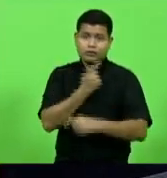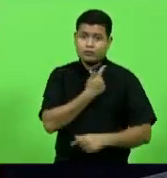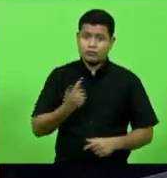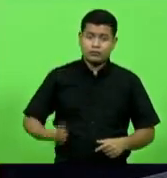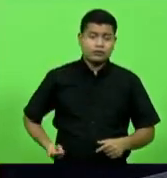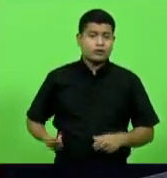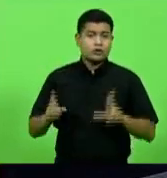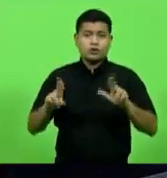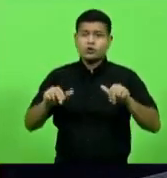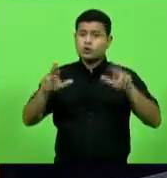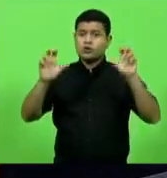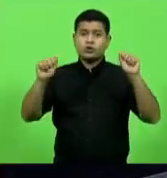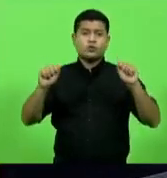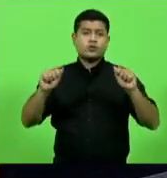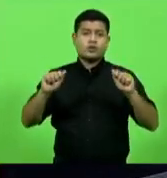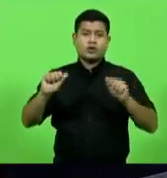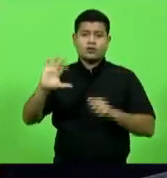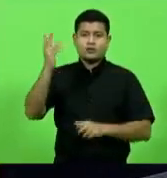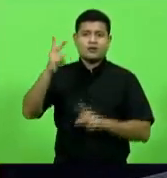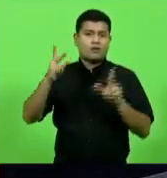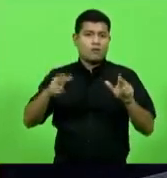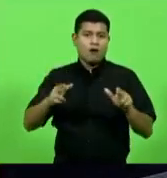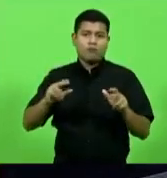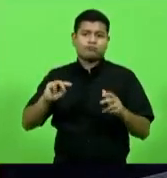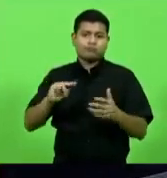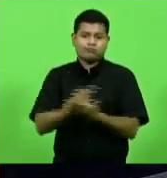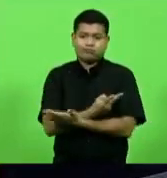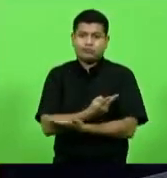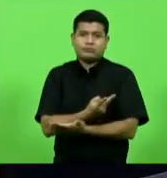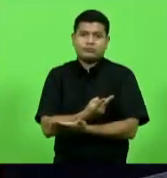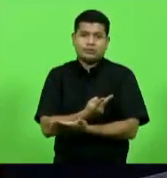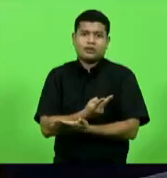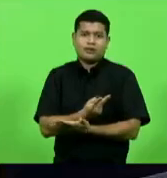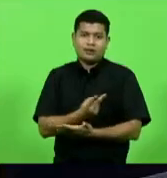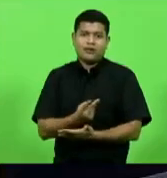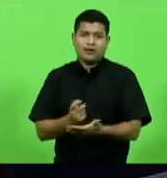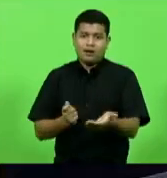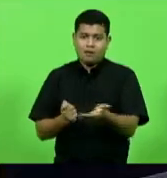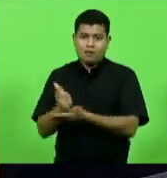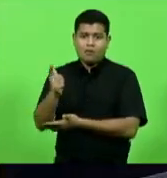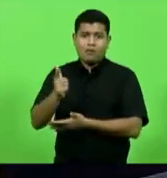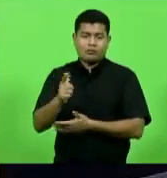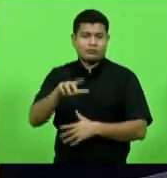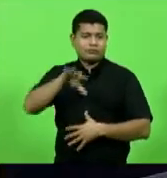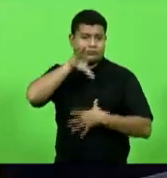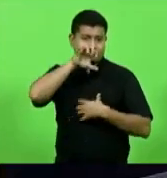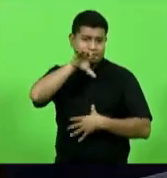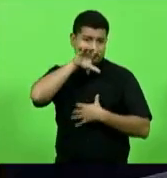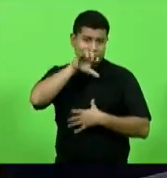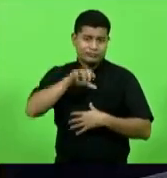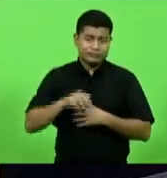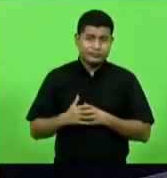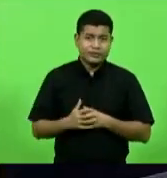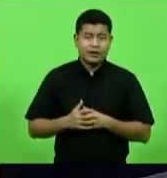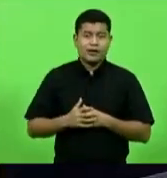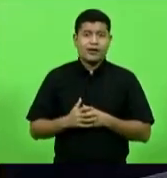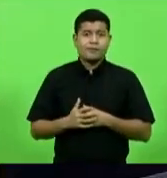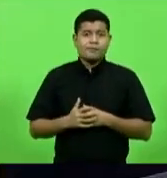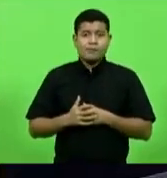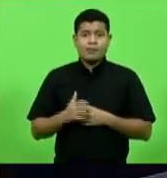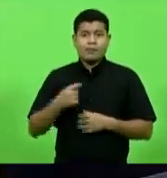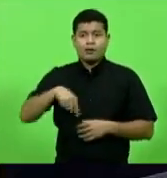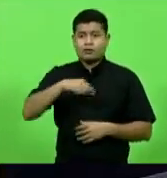nunca mais cometer esse erro que foi cometido na compra dos respiradores da nossa proposta